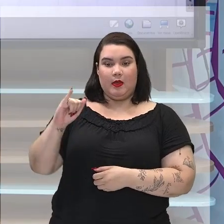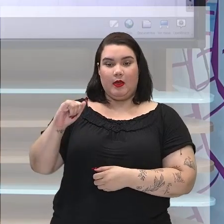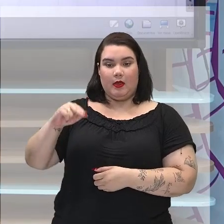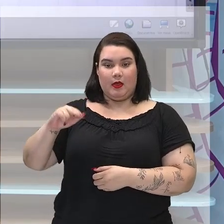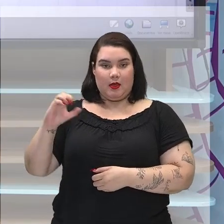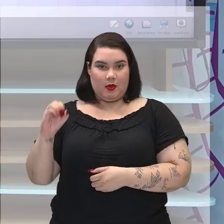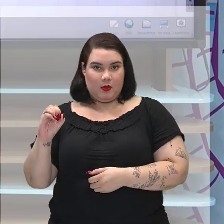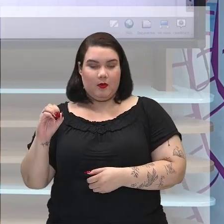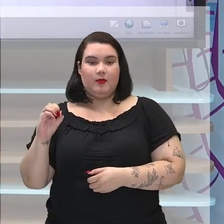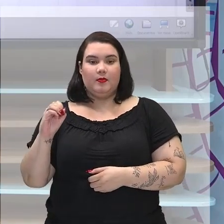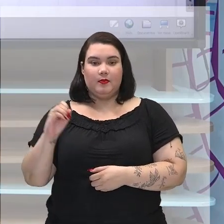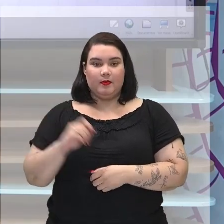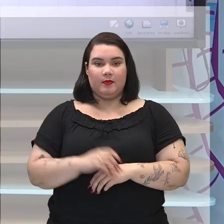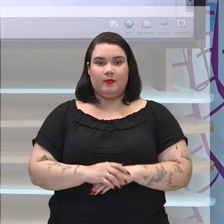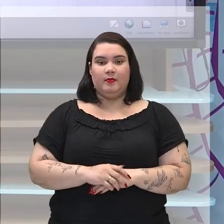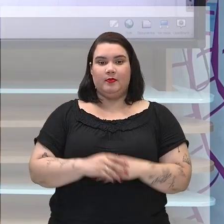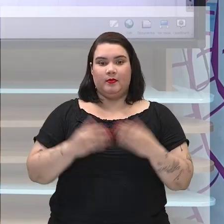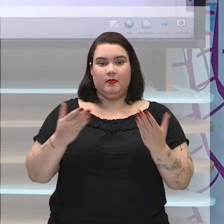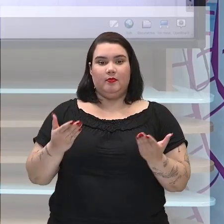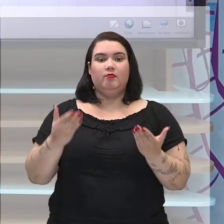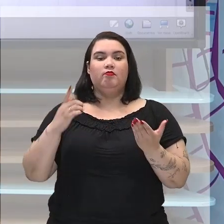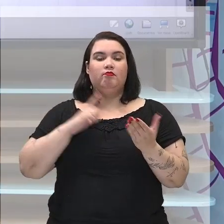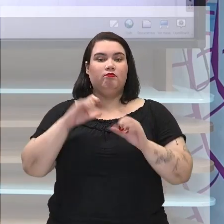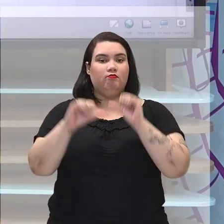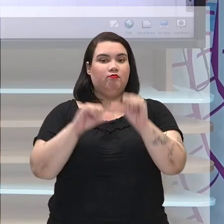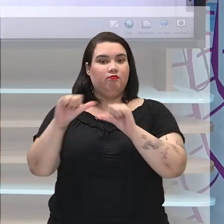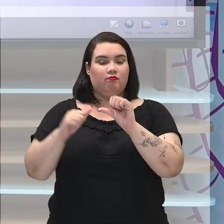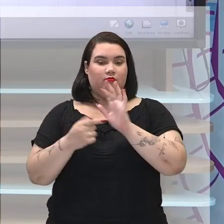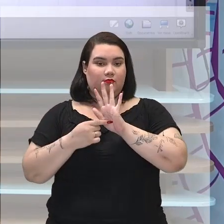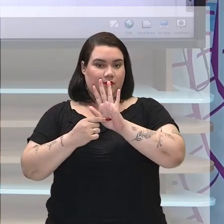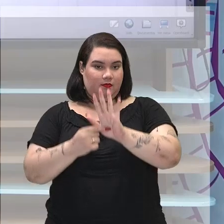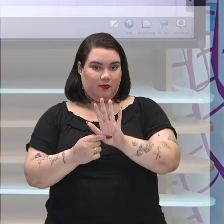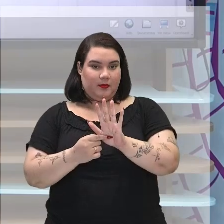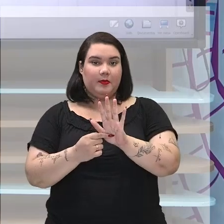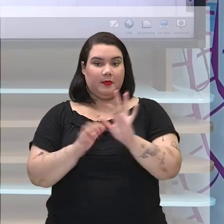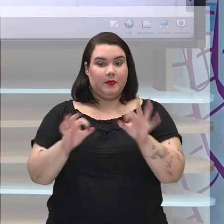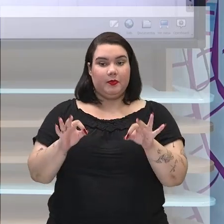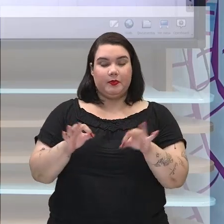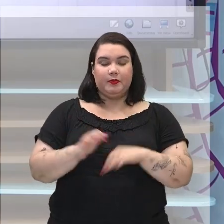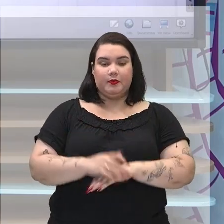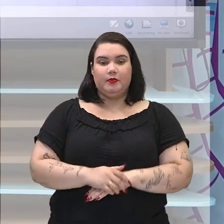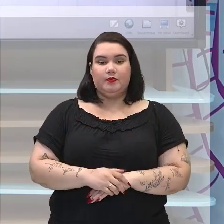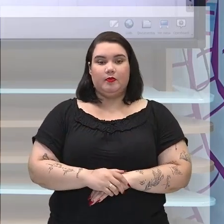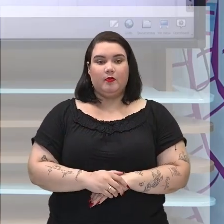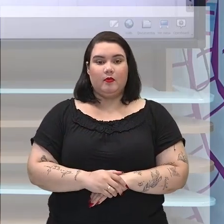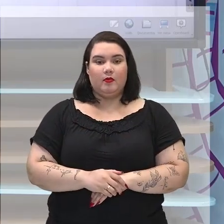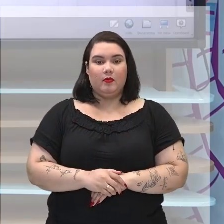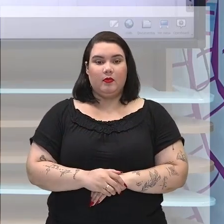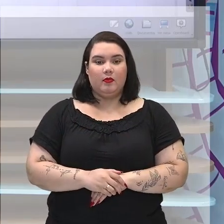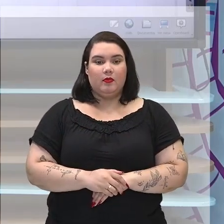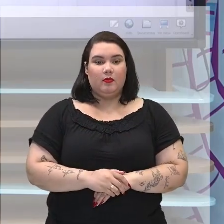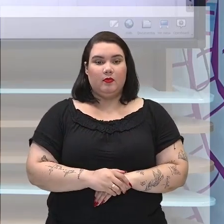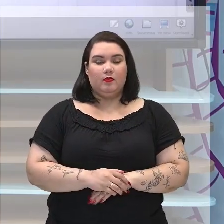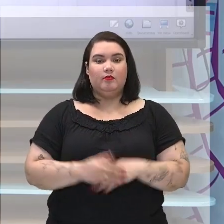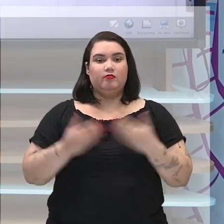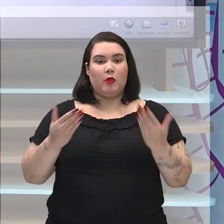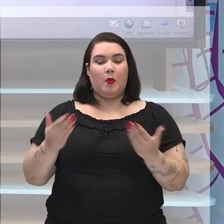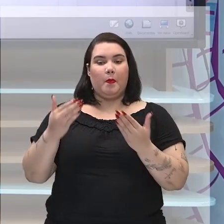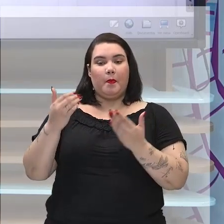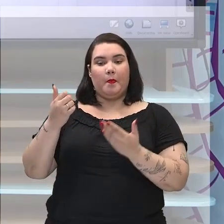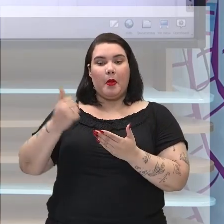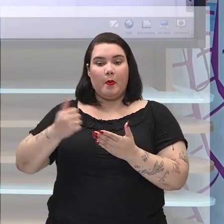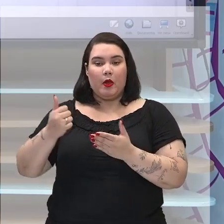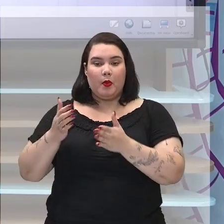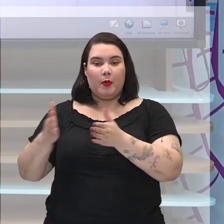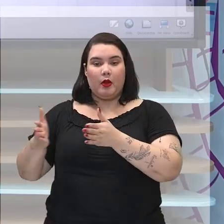mudanças na qual estamos tratando, então você tem, no primeiro momento, essa venda, essa troca, né, de